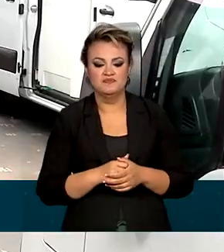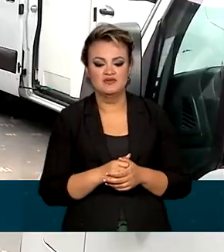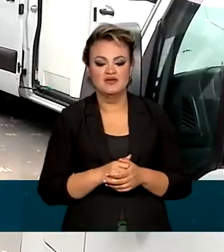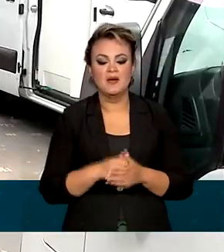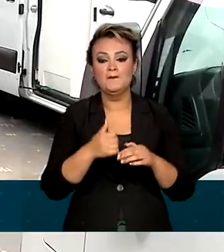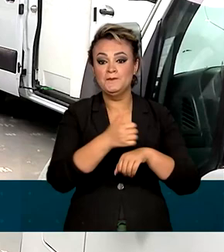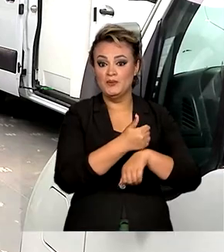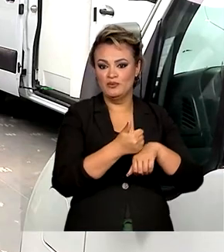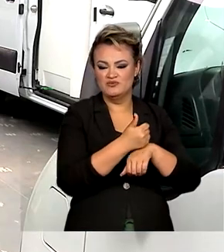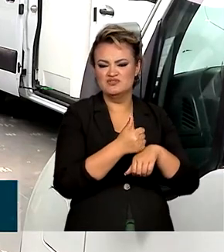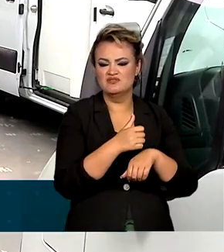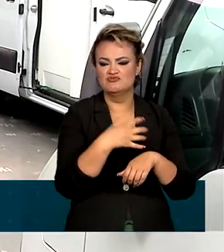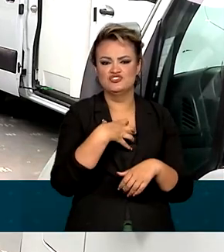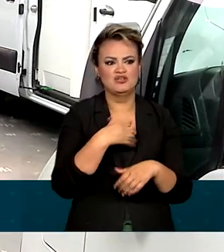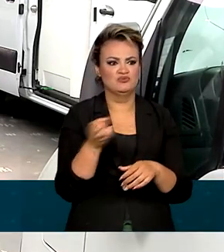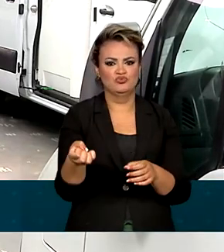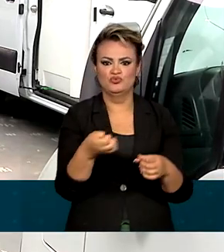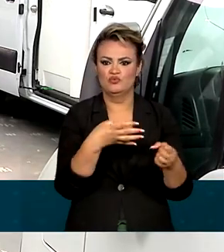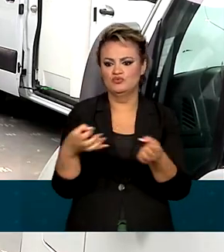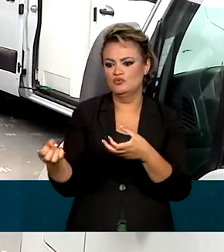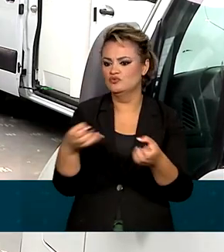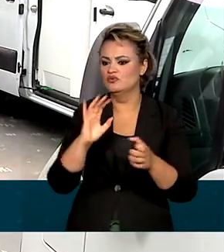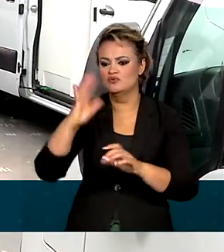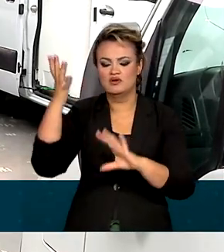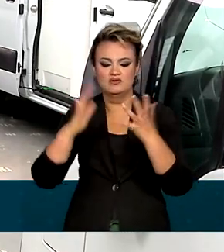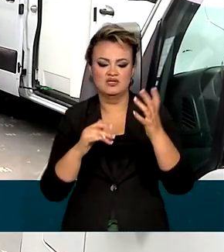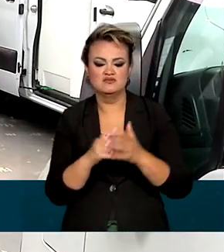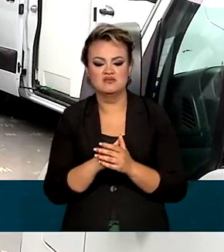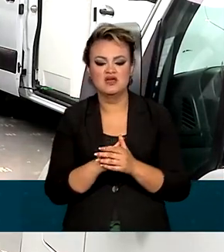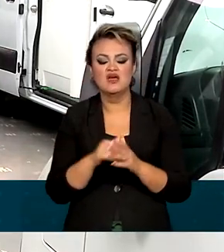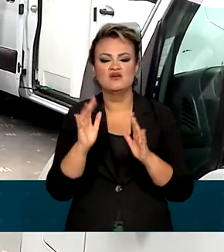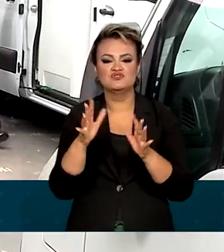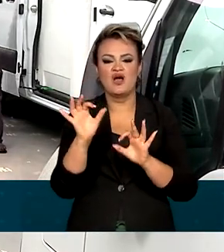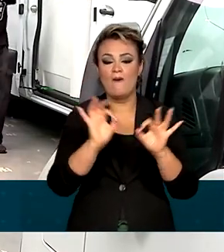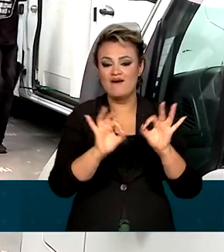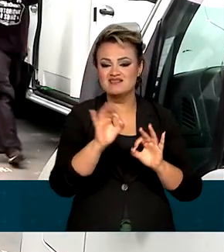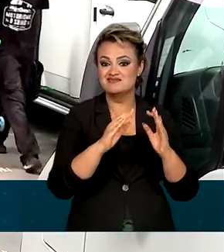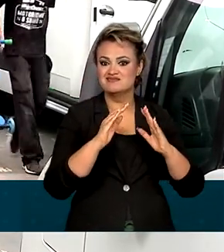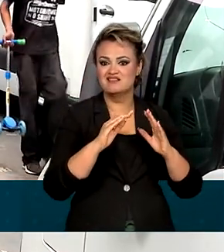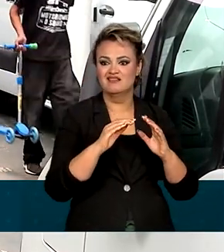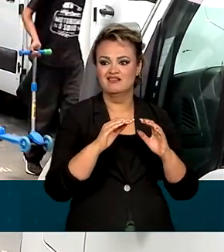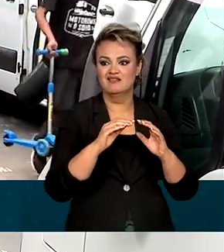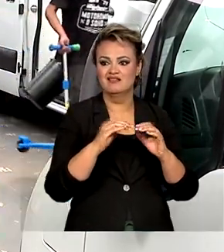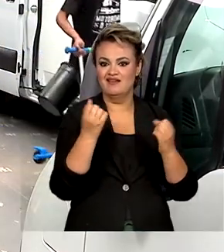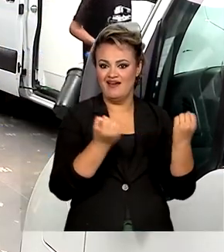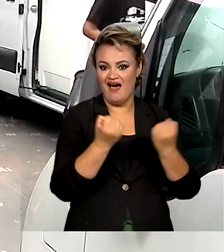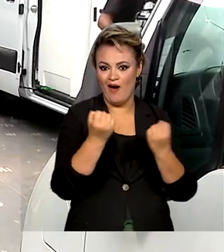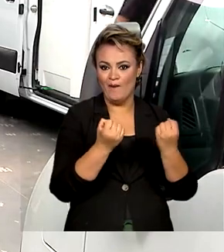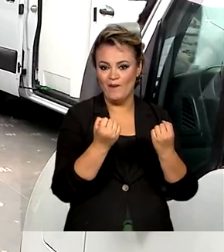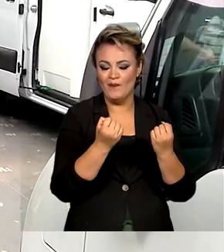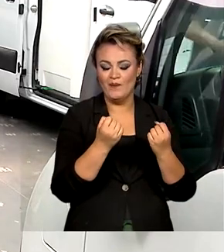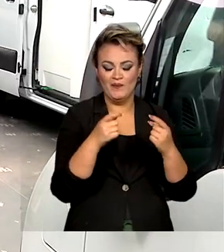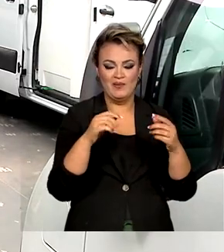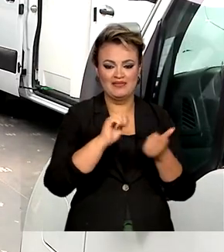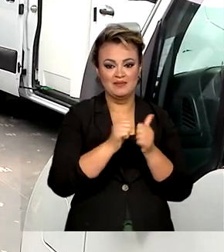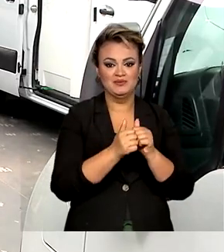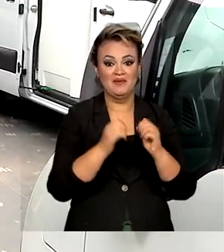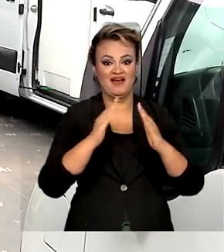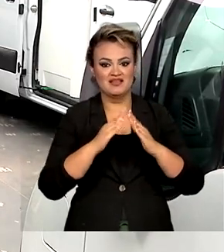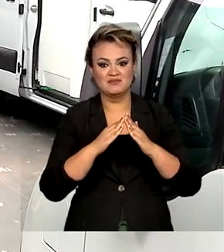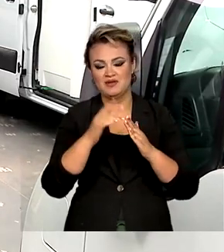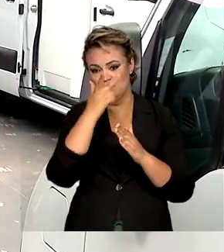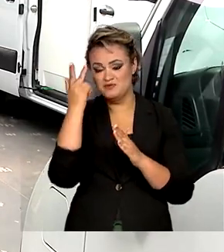profissões estão mudando, estão evoluindo bastante. Então, eu já montei carros aqui para várias pessoas que estão morando e trabalhando.